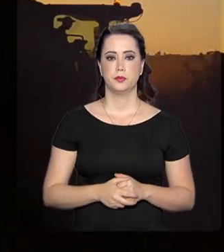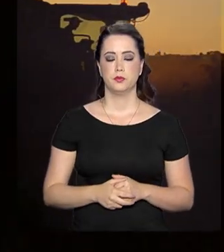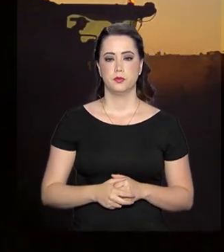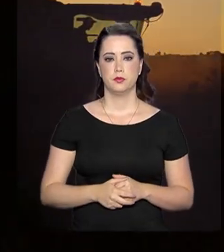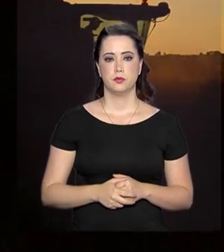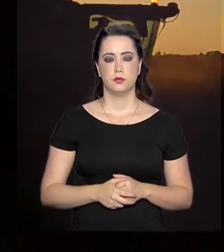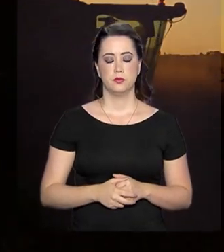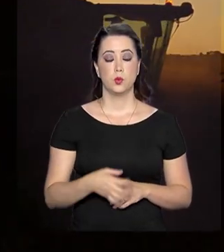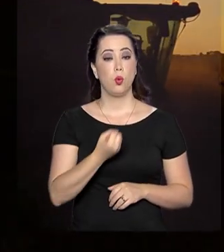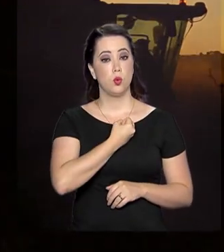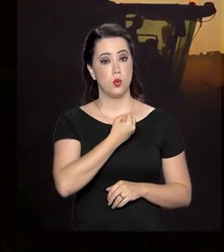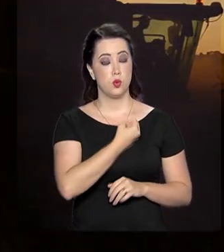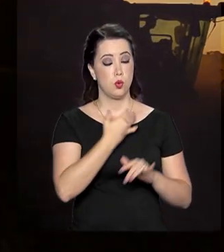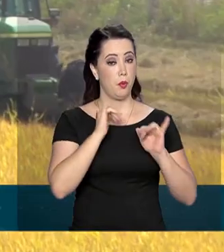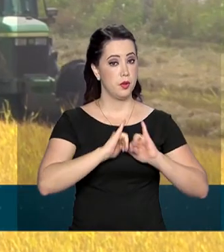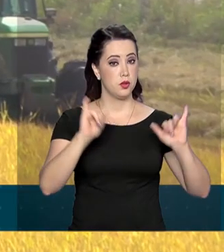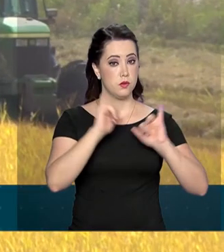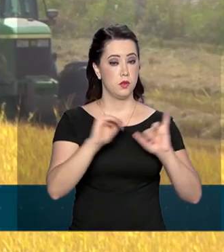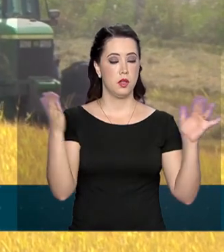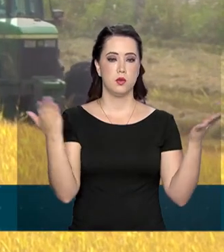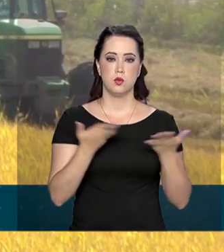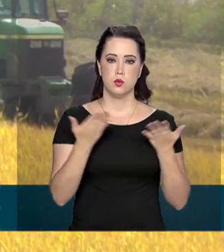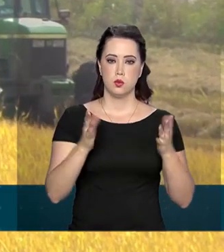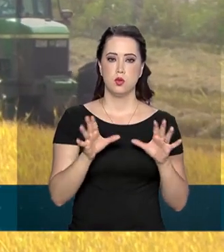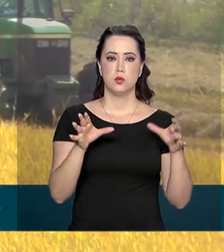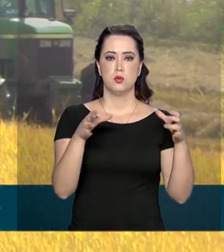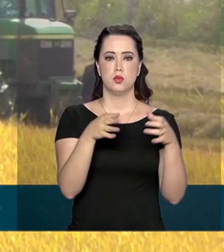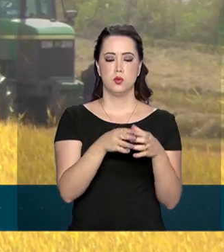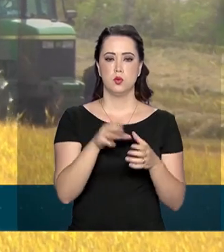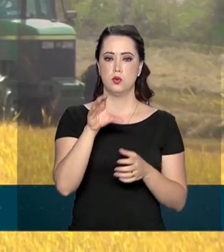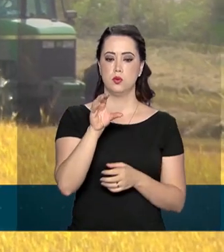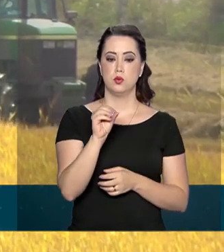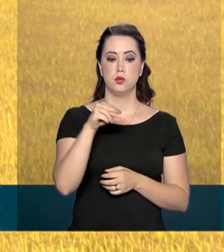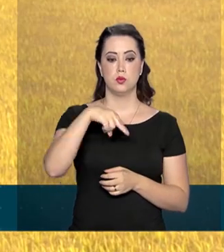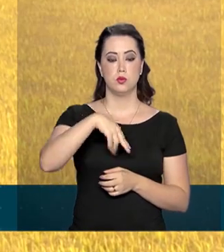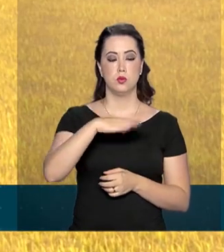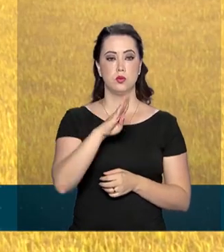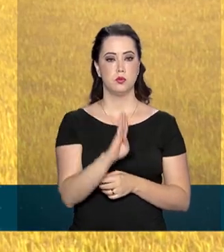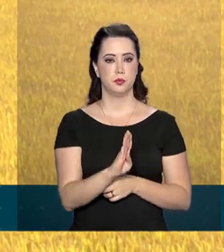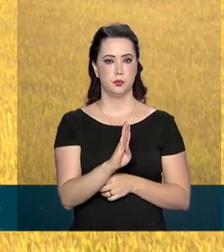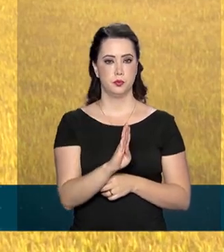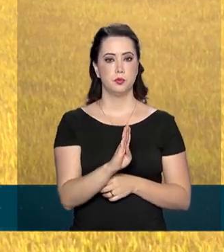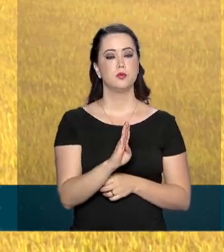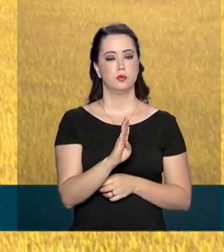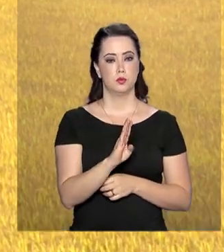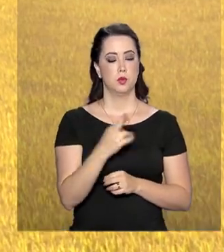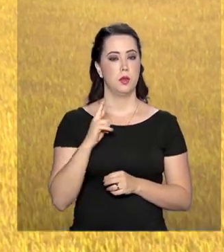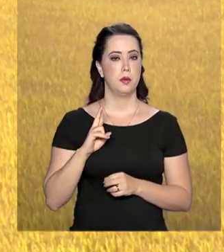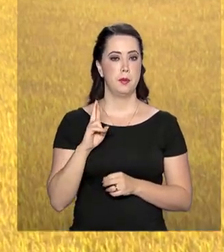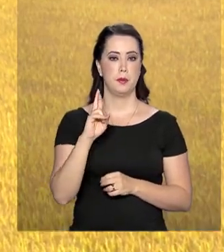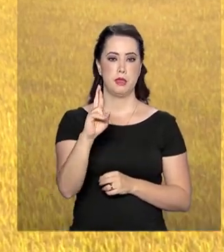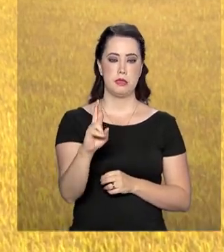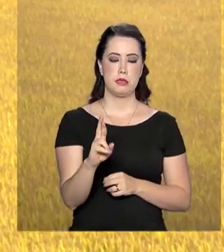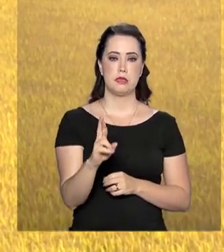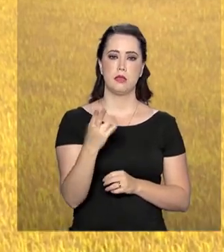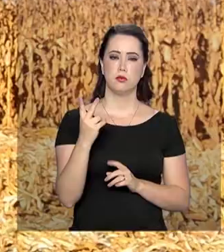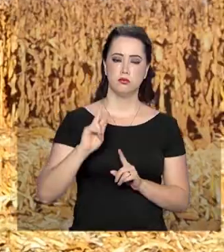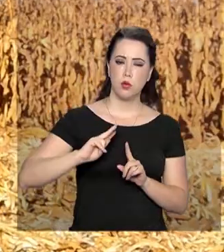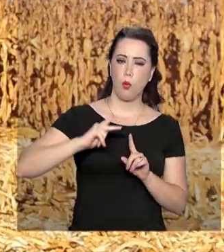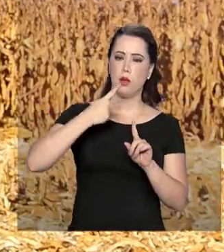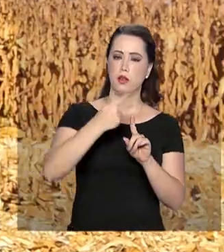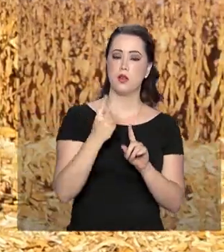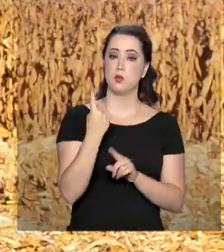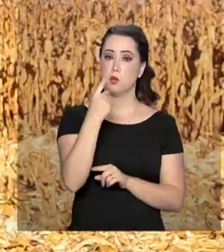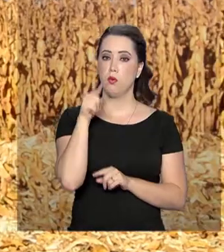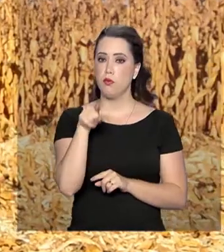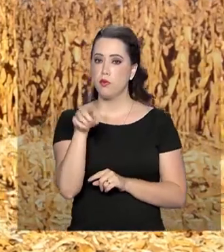Os números divulgados hoje pela Companhia Nacional de Abastecimento, a Conab, representam um acréscimo de